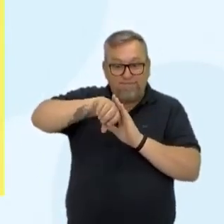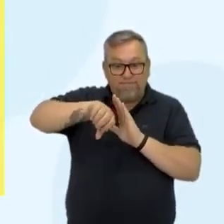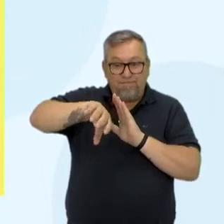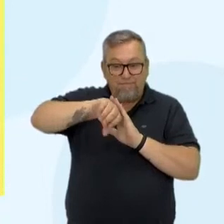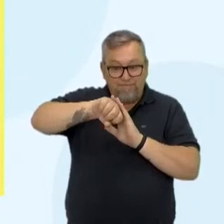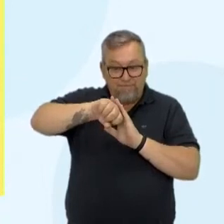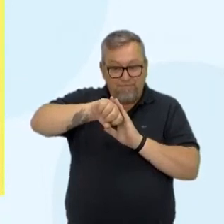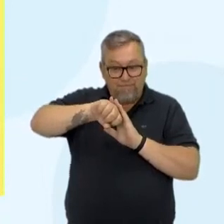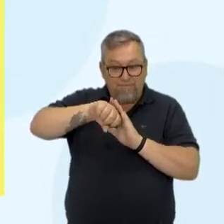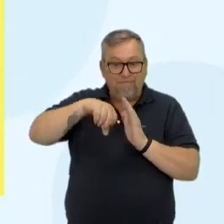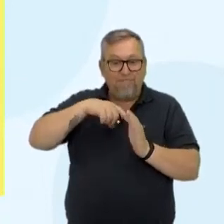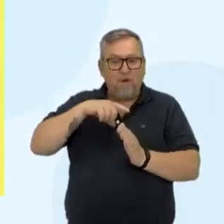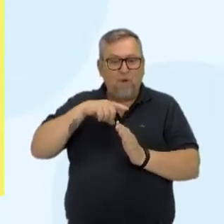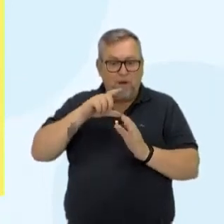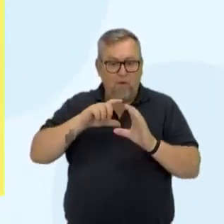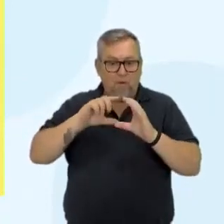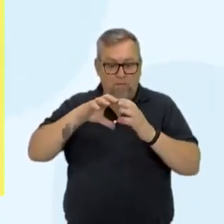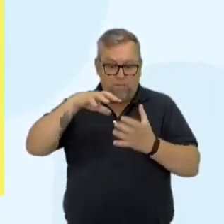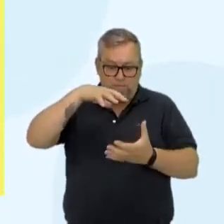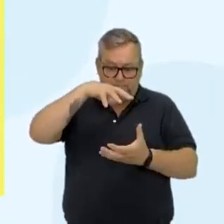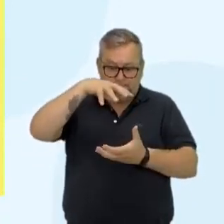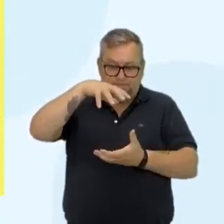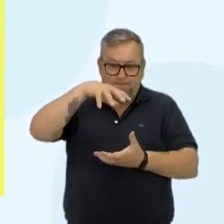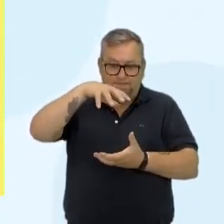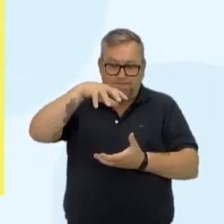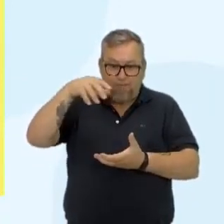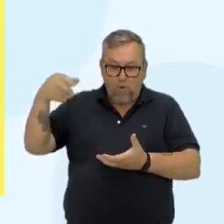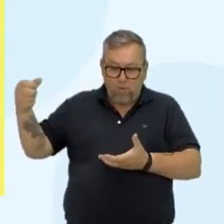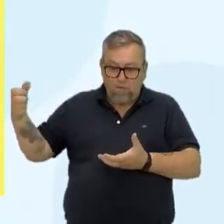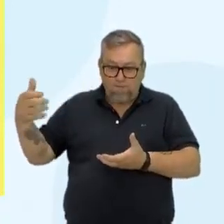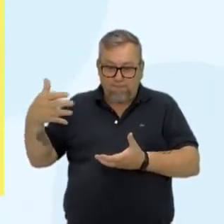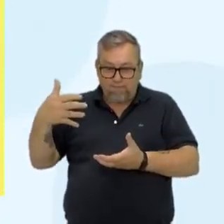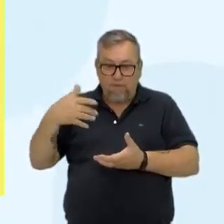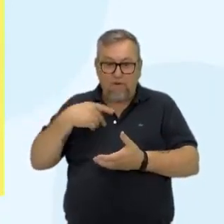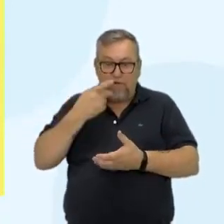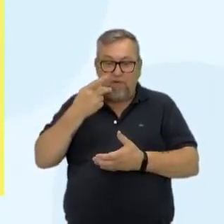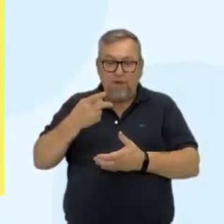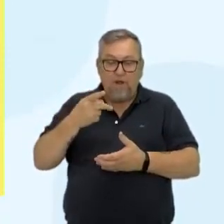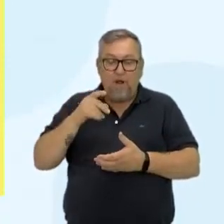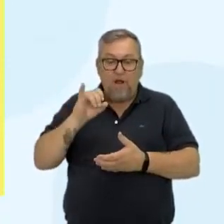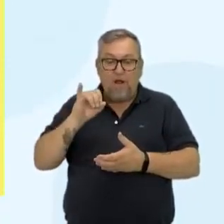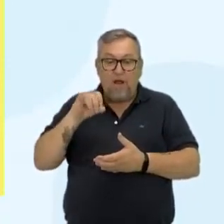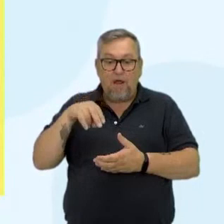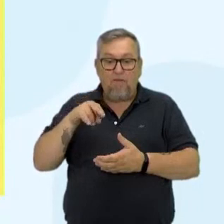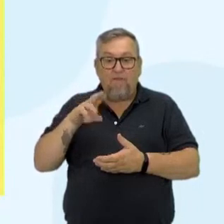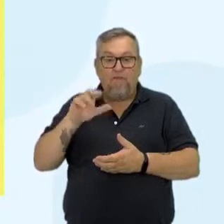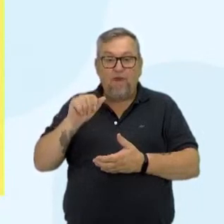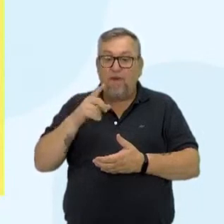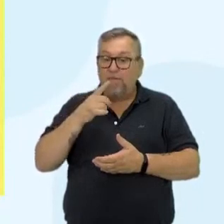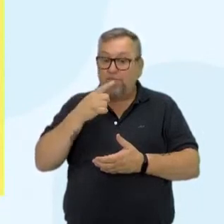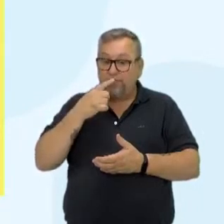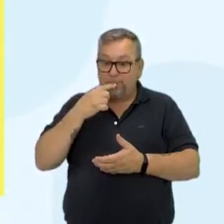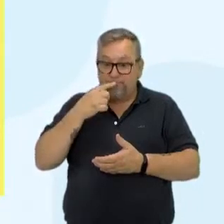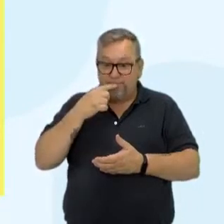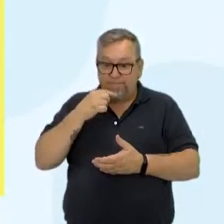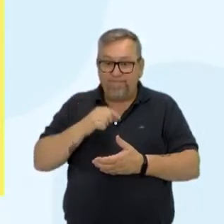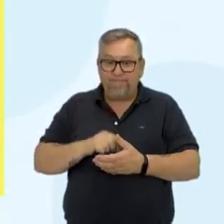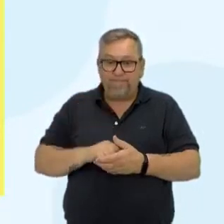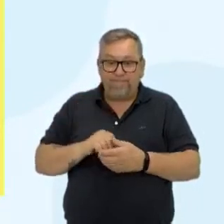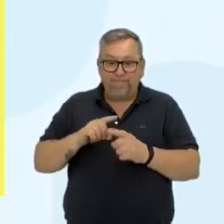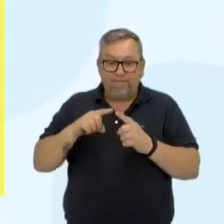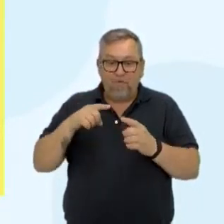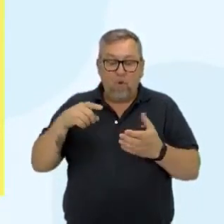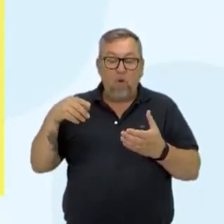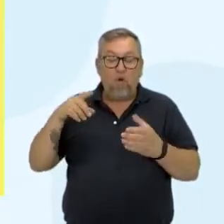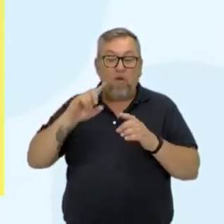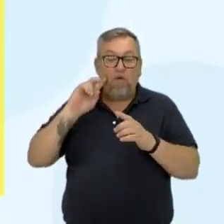Então tem uma parte da radiação, que a gente chama aí da radiação infravermelha, que escapa para o